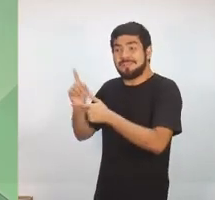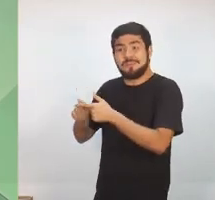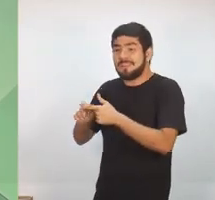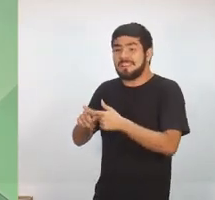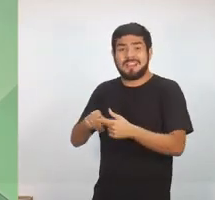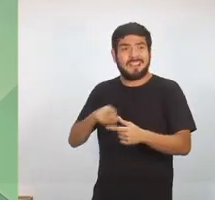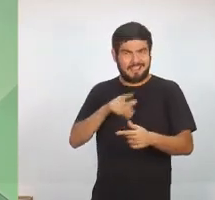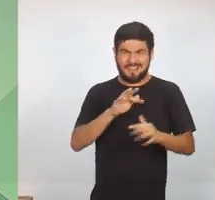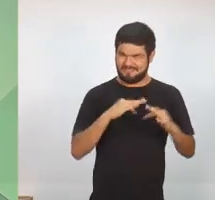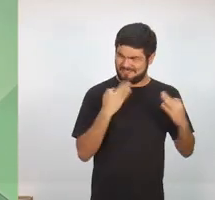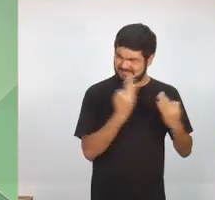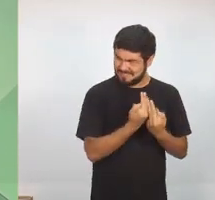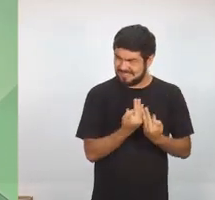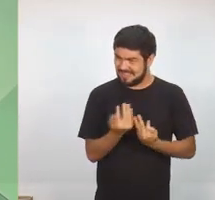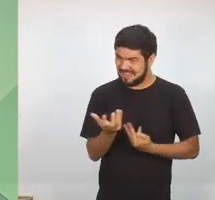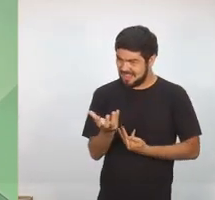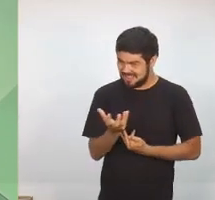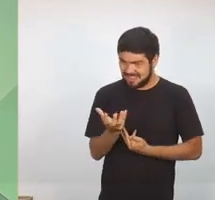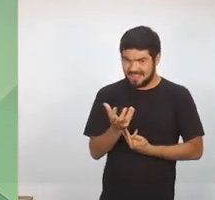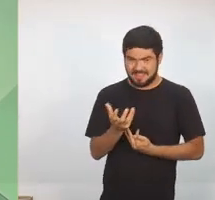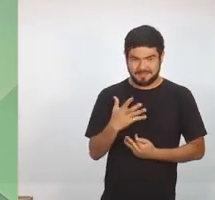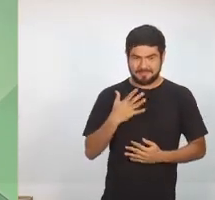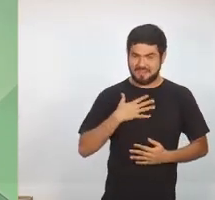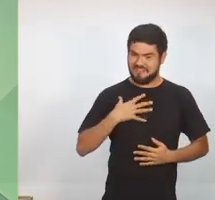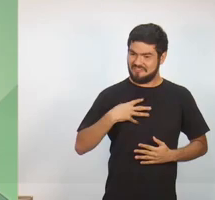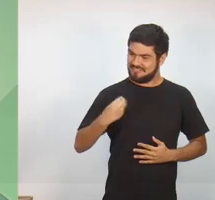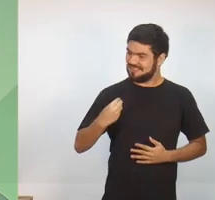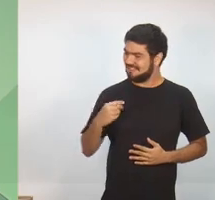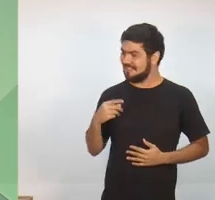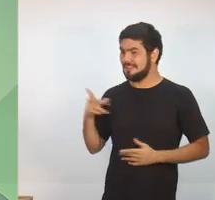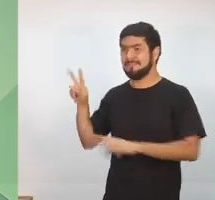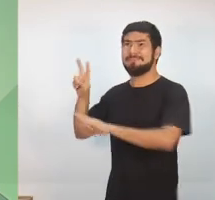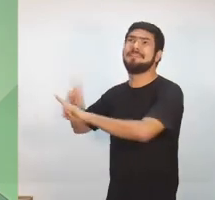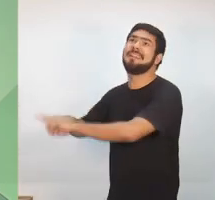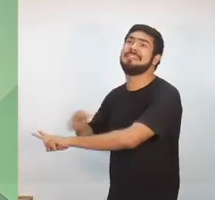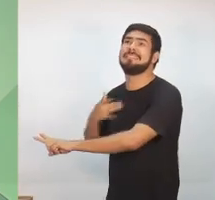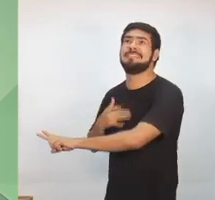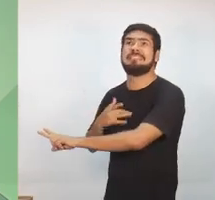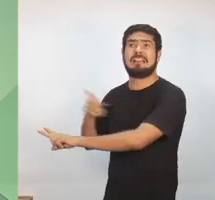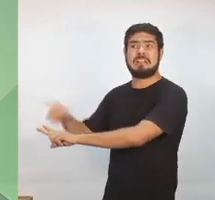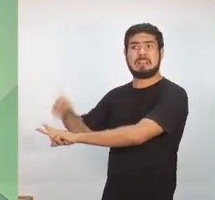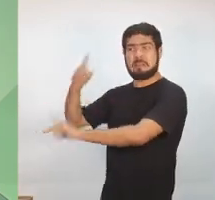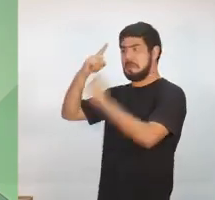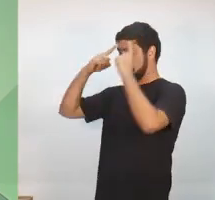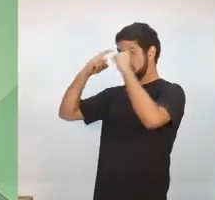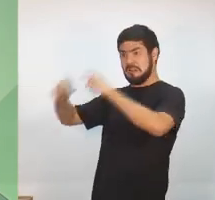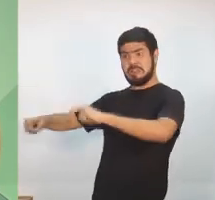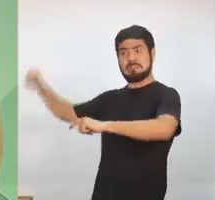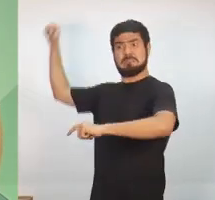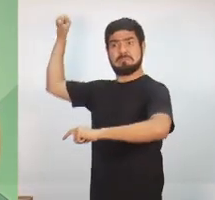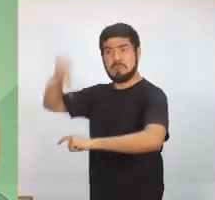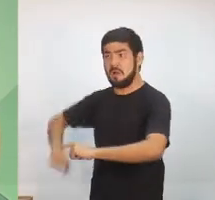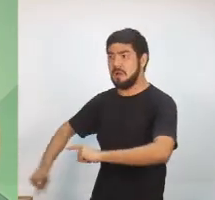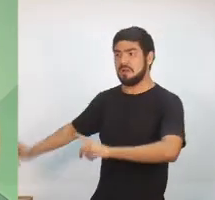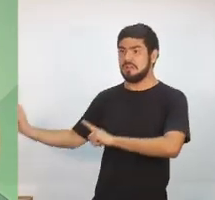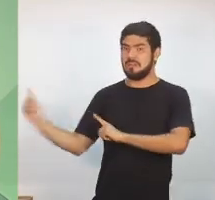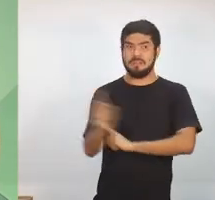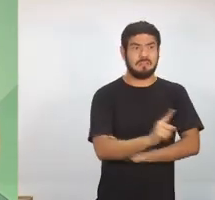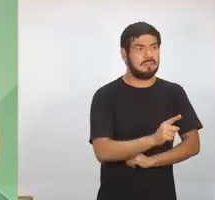família quer que o seu filho saia dali mais violento e pior do que quando chegou lá.